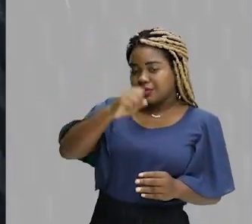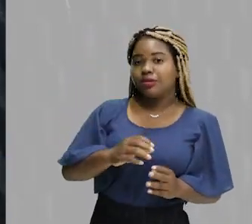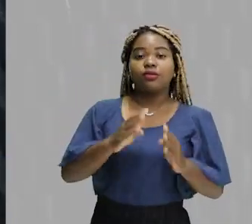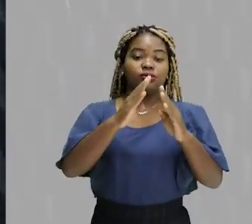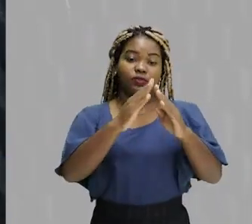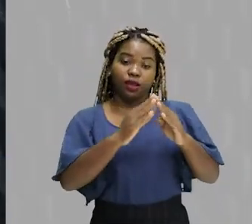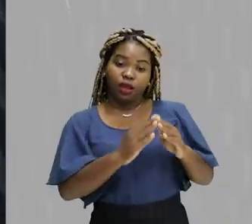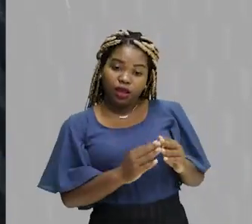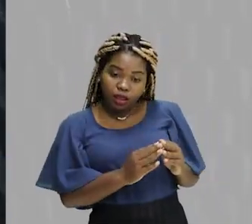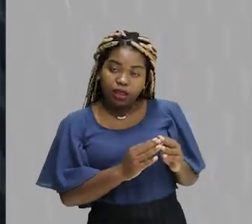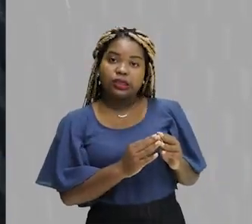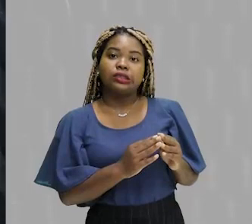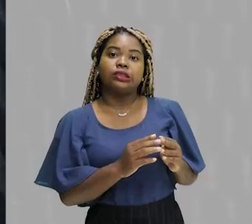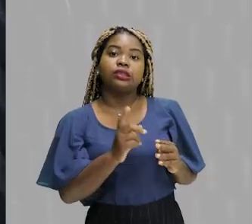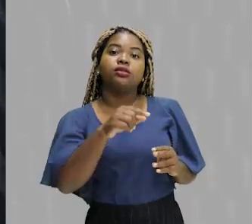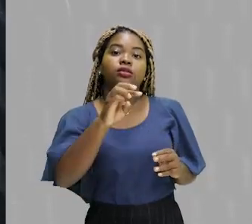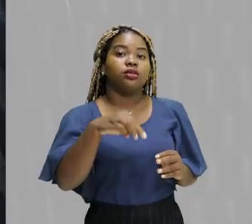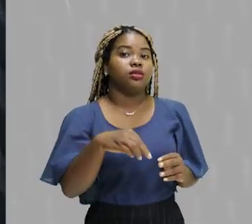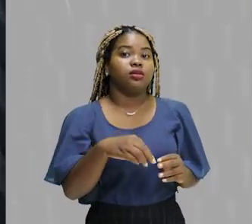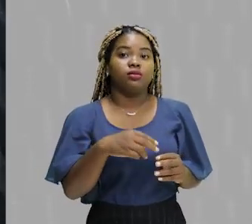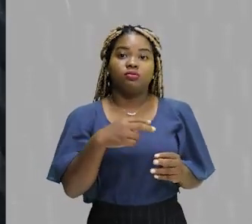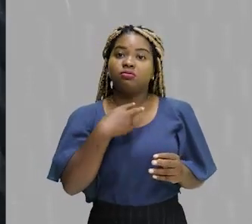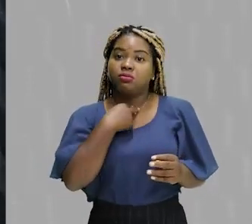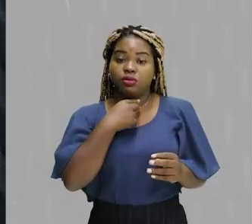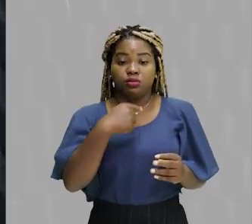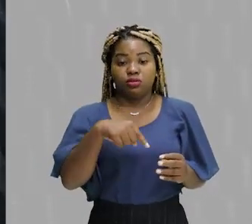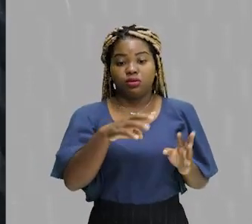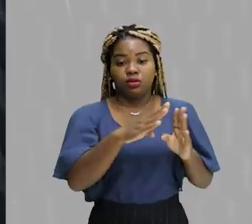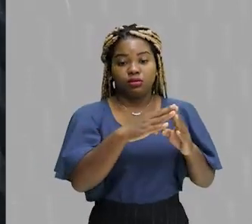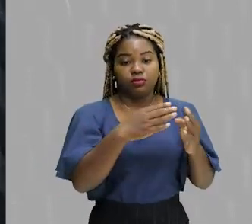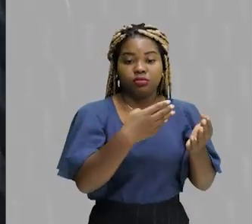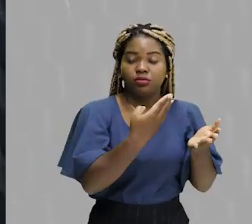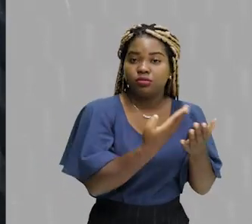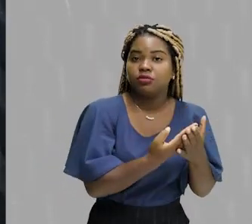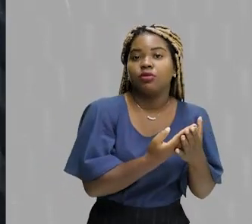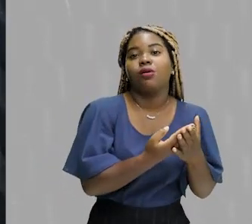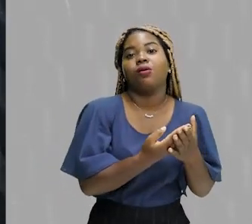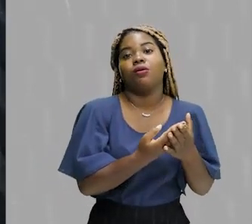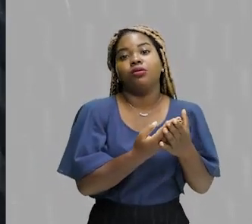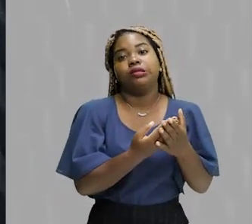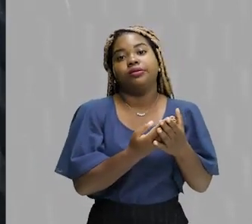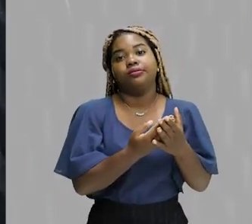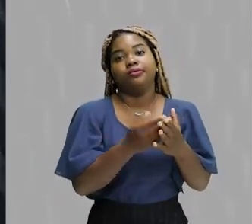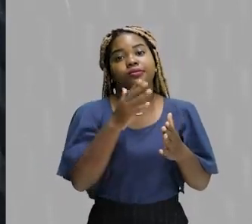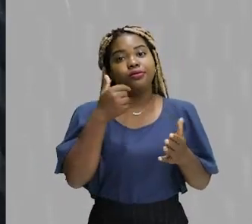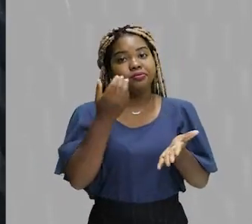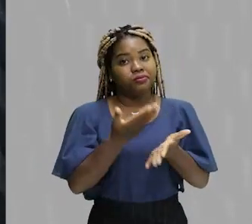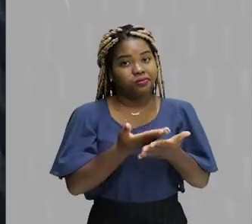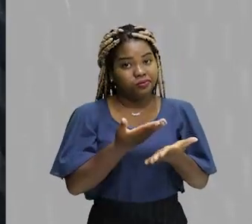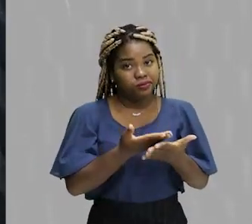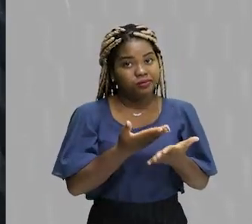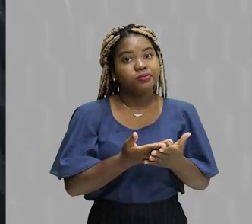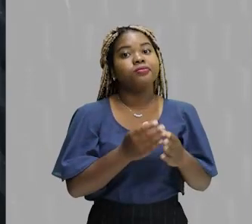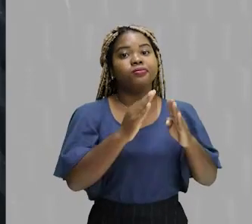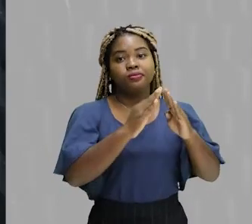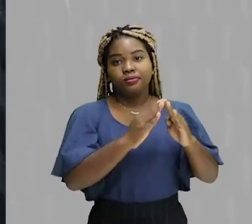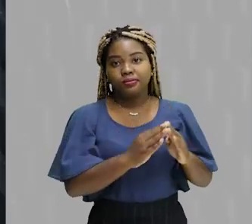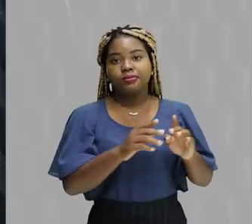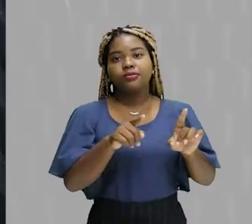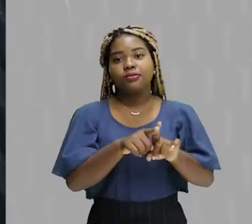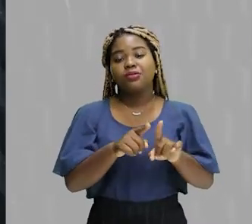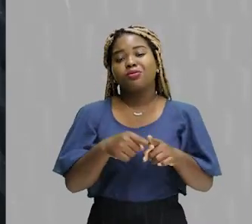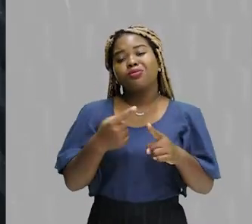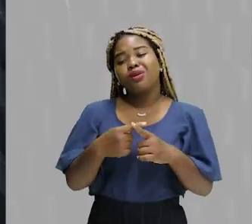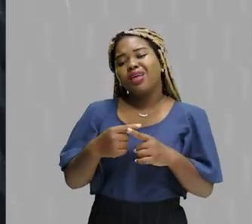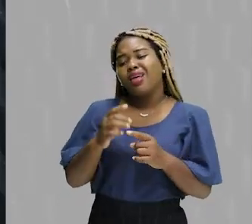casa. Olha quem não puder ir à escola, fique estudando, não adianta só ficar em casa. Até meio chato né gente, ficar só em